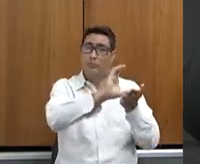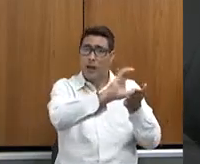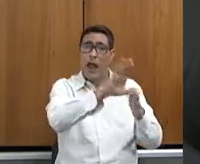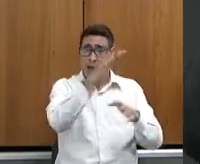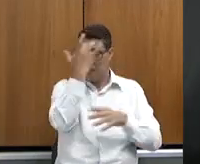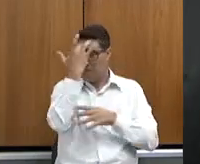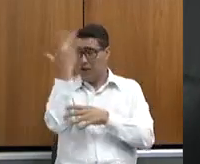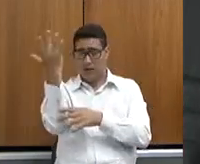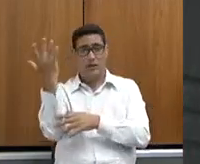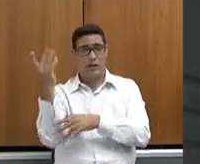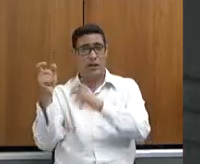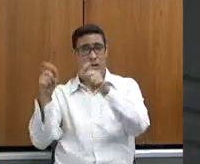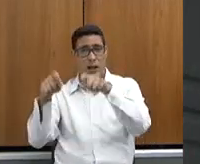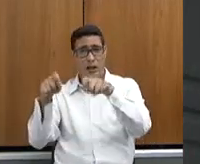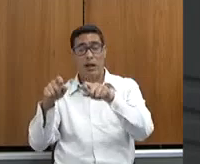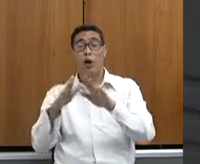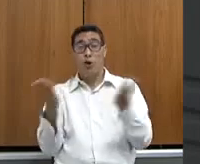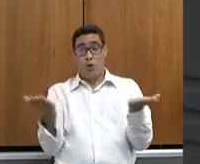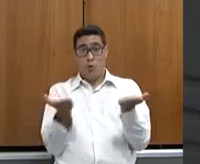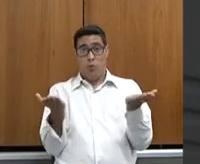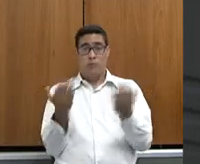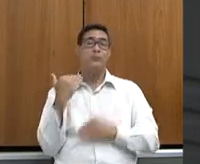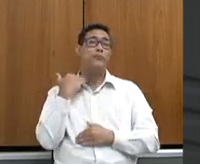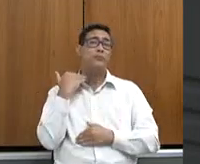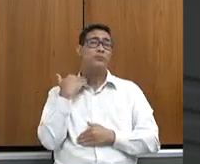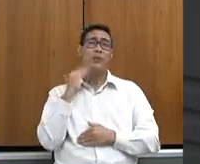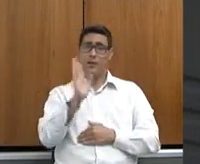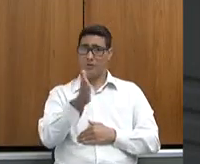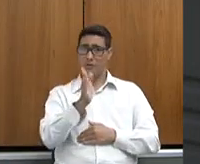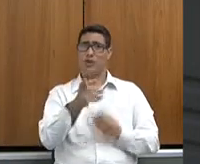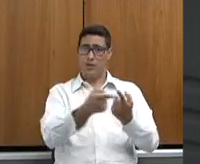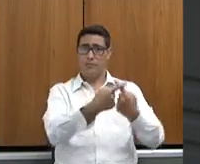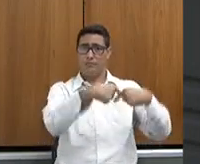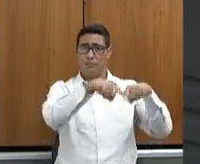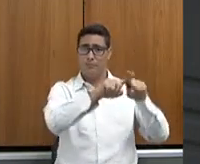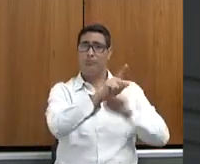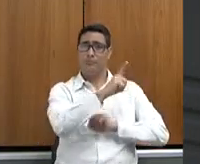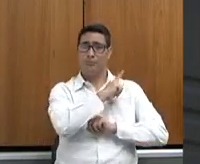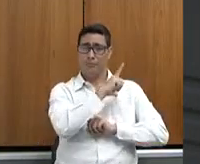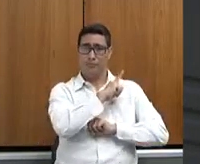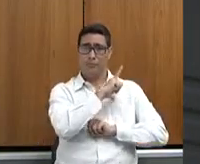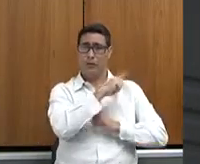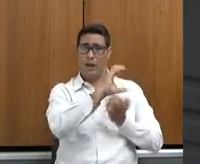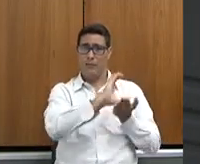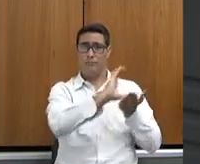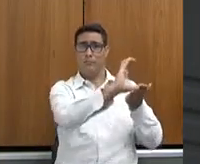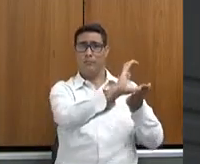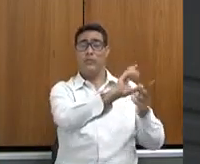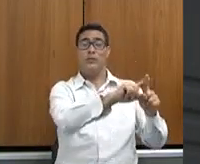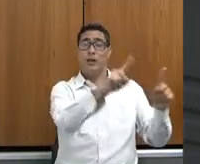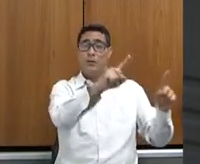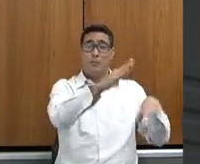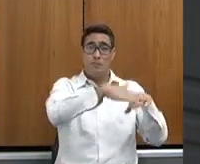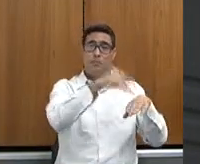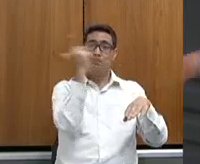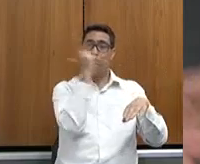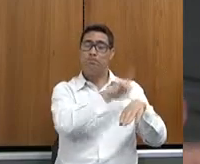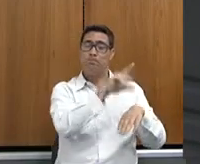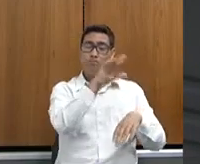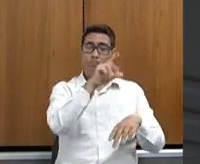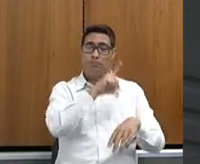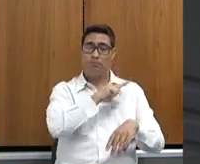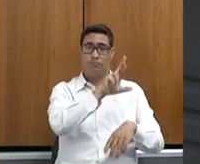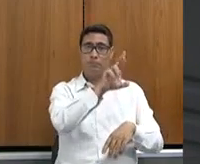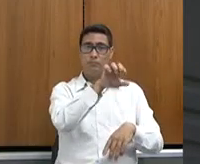os bancos já emprestam recursos para isso. E isso é assim uma política pública que a gente facilitar, principalmente para ele poder ter renda para investir lá,